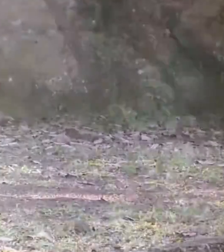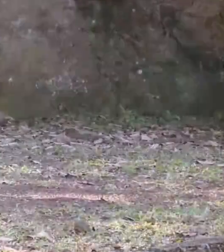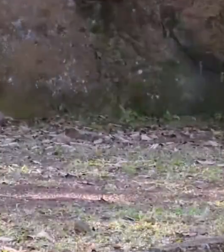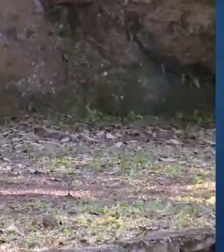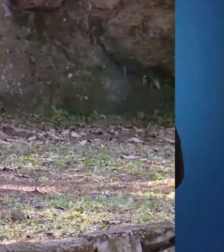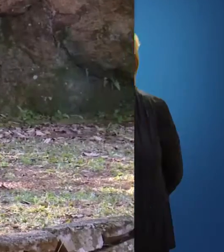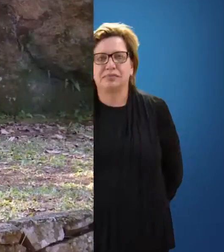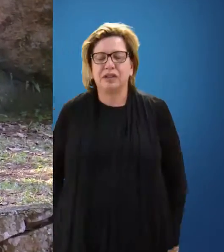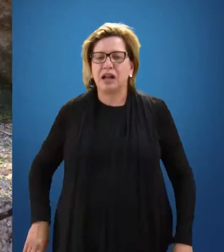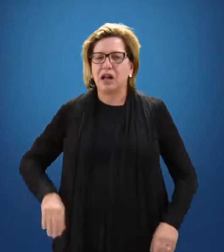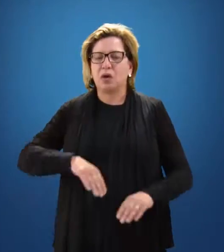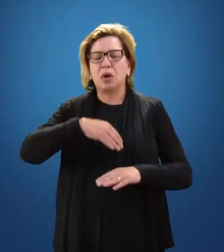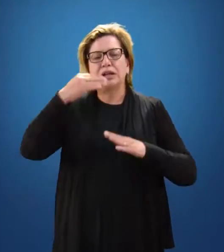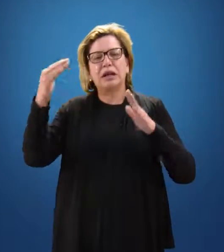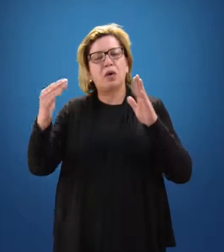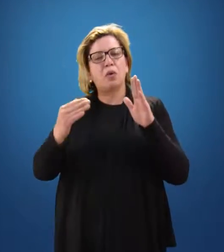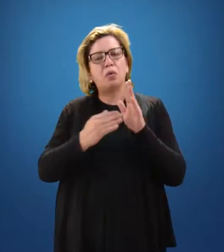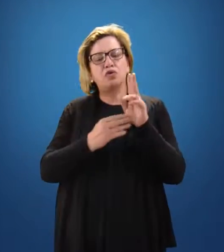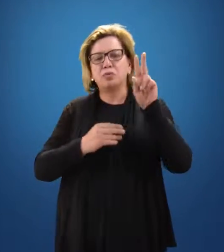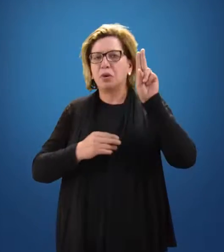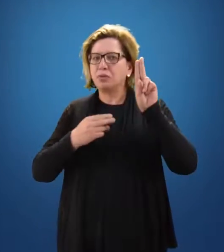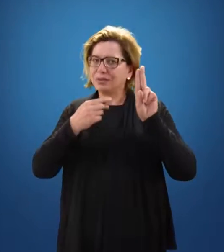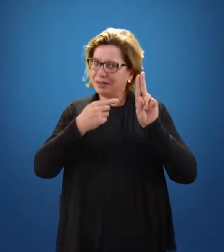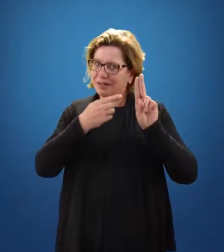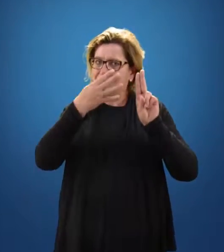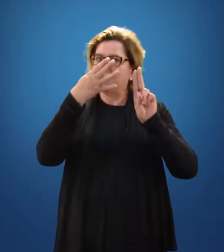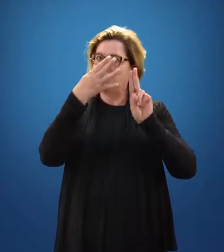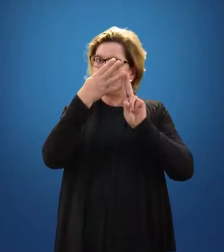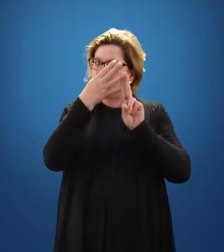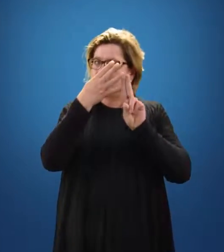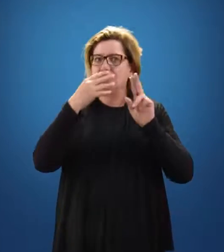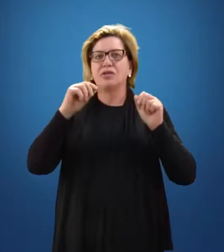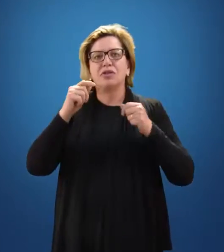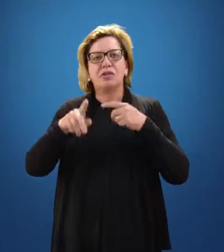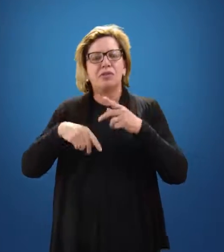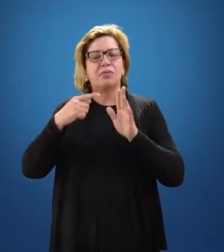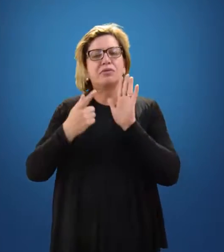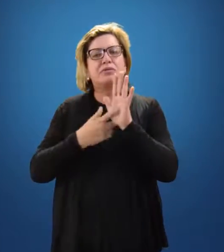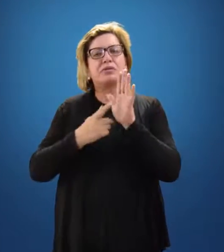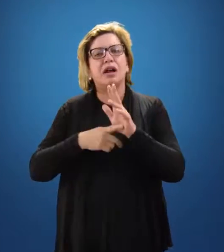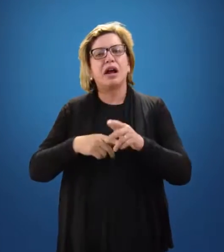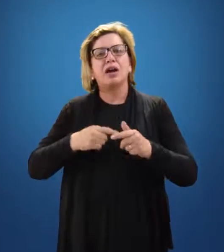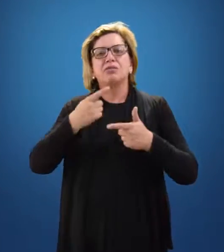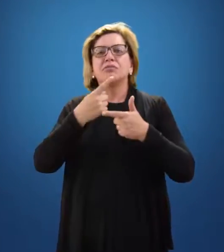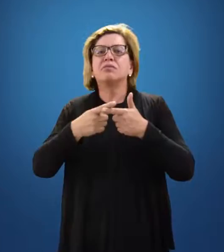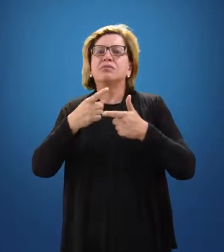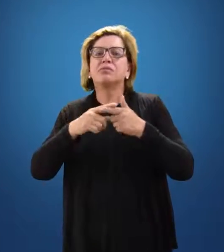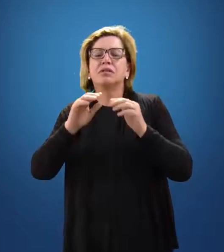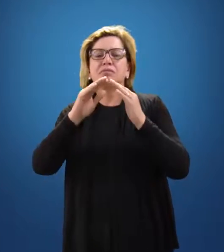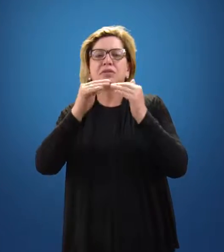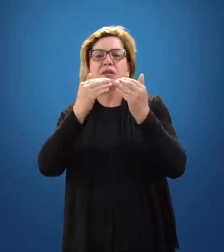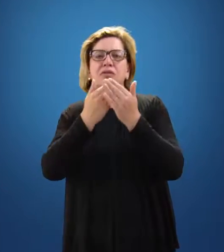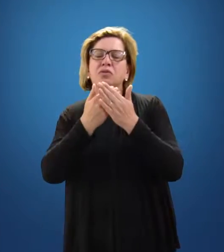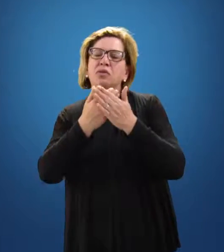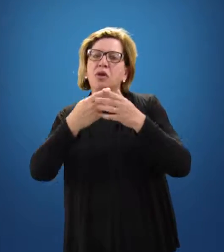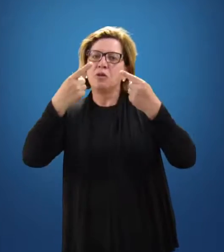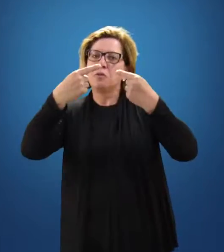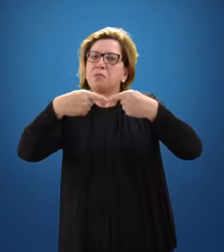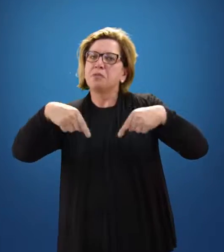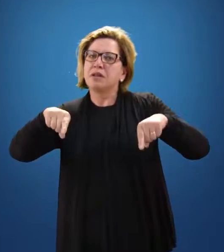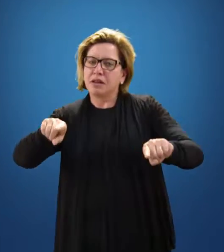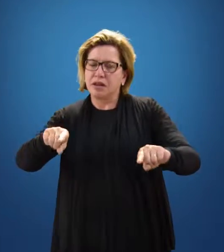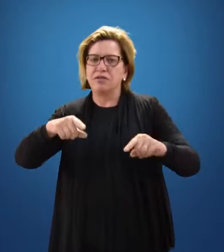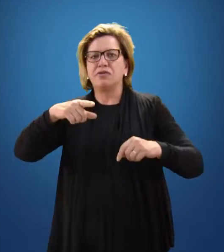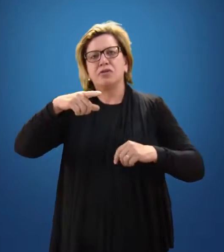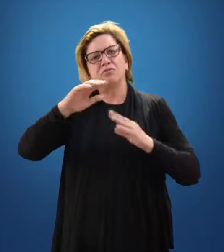Nessa última unidade, falaremos sobre os desafios da escola. Essa discussão é relativa aos dois últimos capítulos